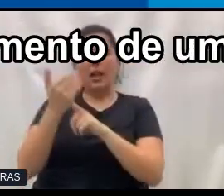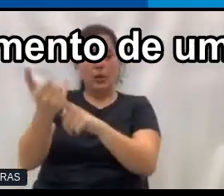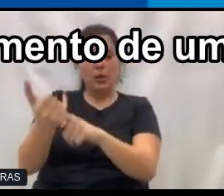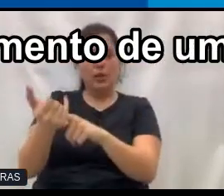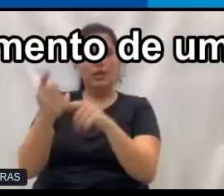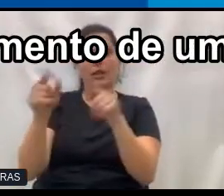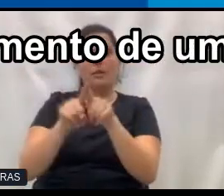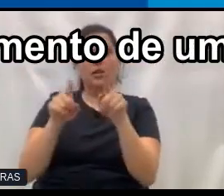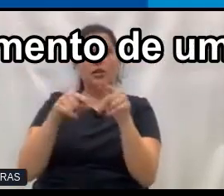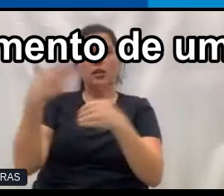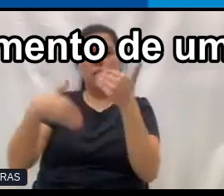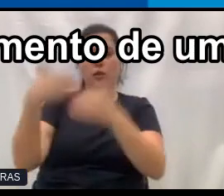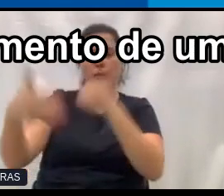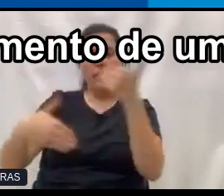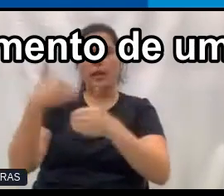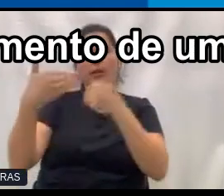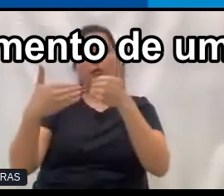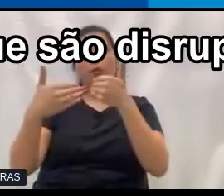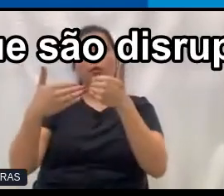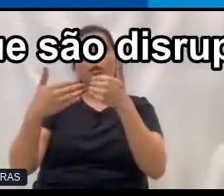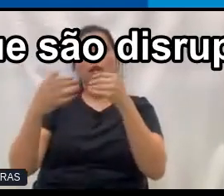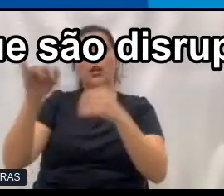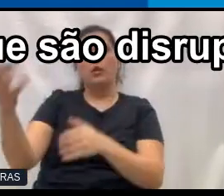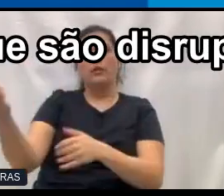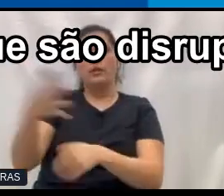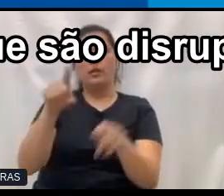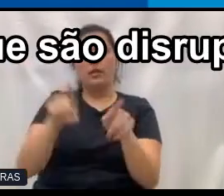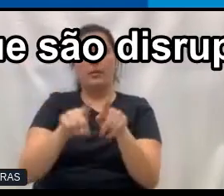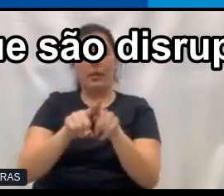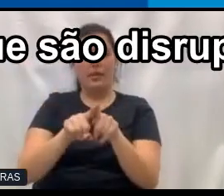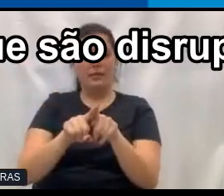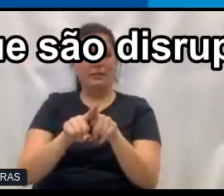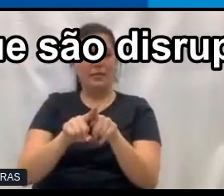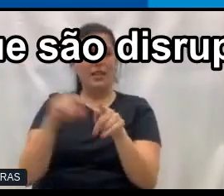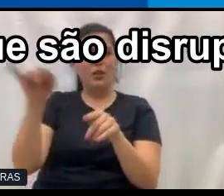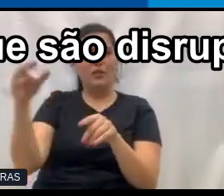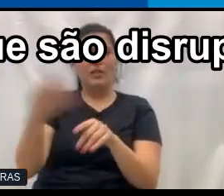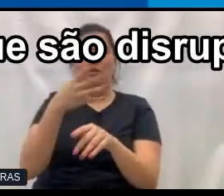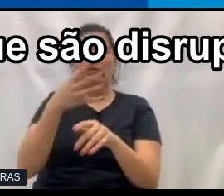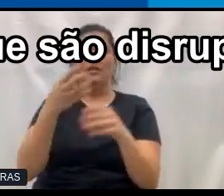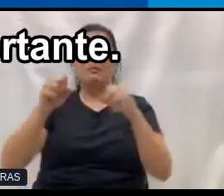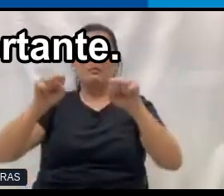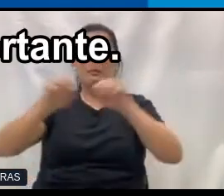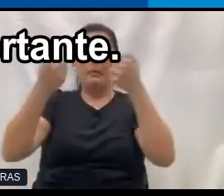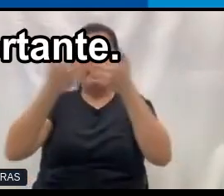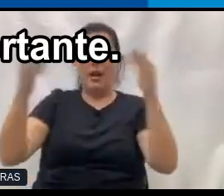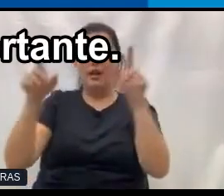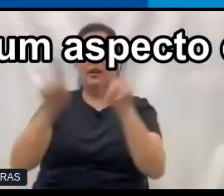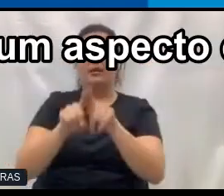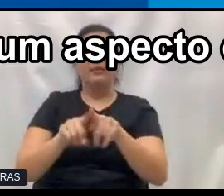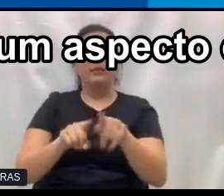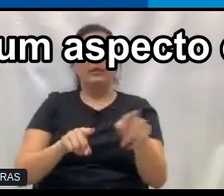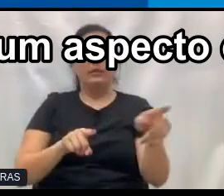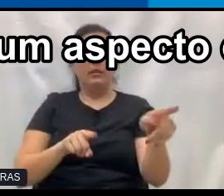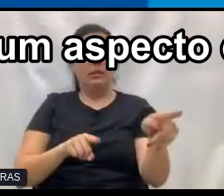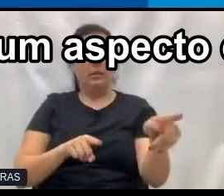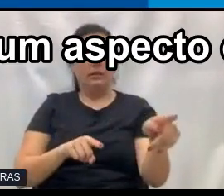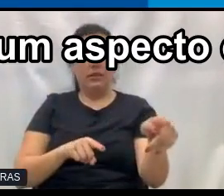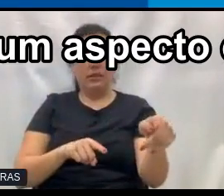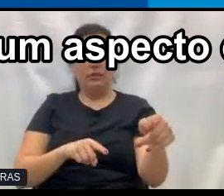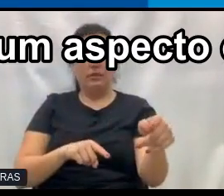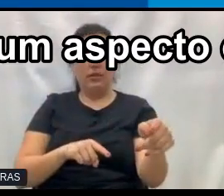quando vai fazer o desenvolvimento de uma inovação, ainda mais inovações que são disruptivas, é muito importante. Então,